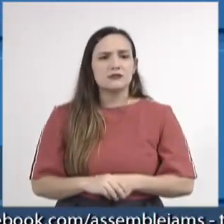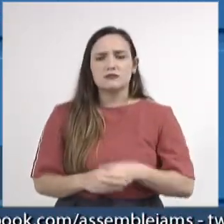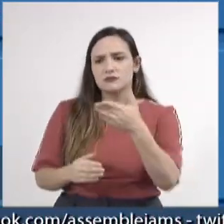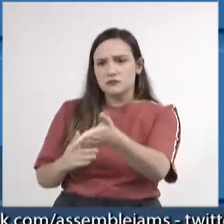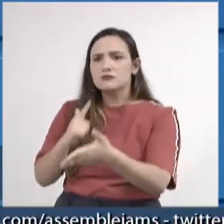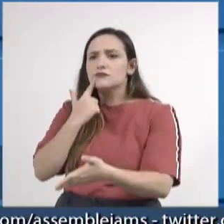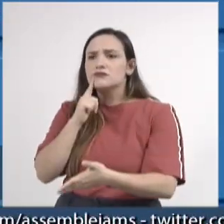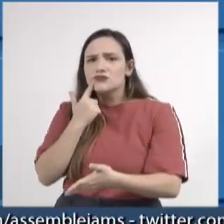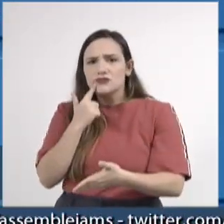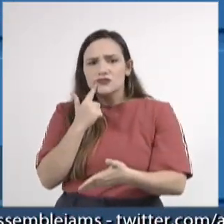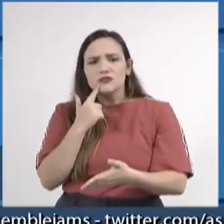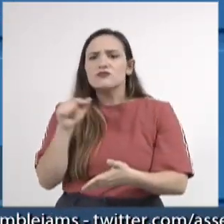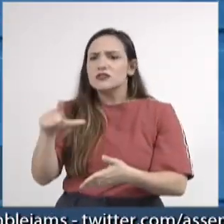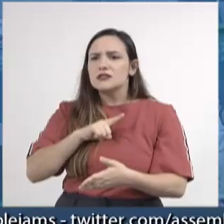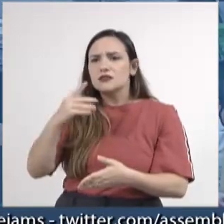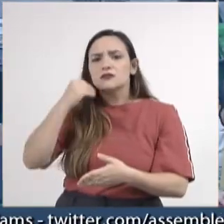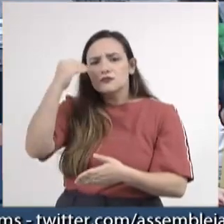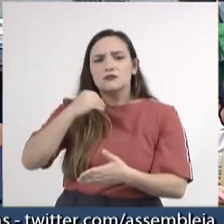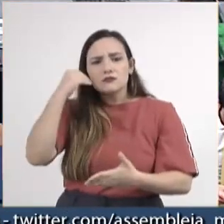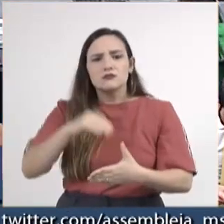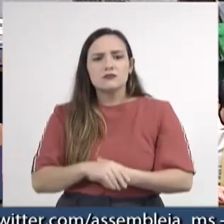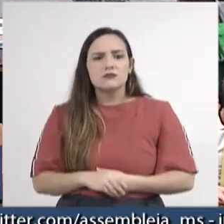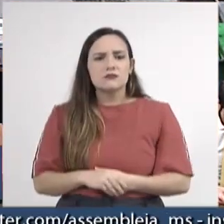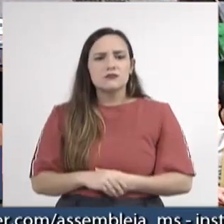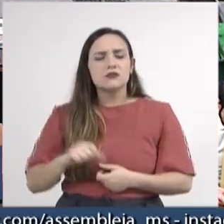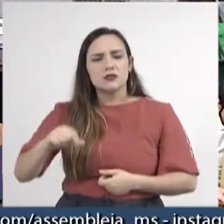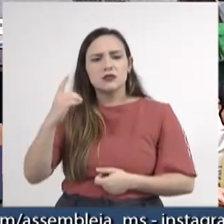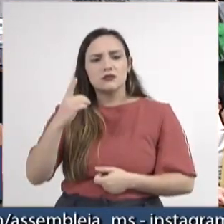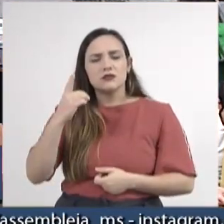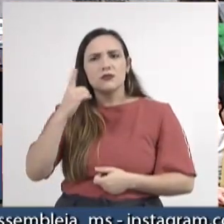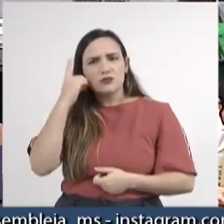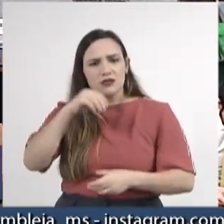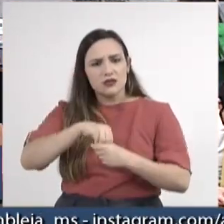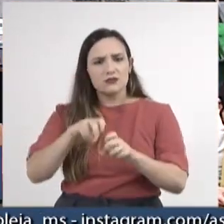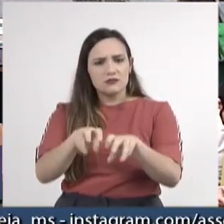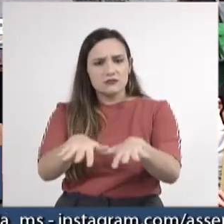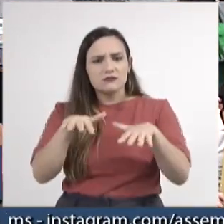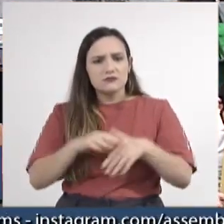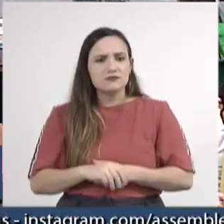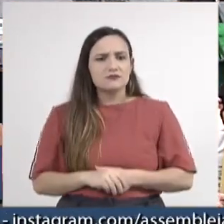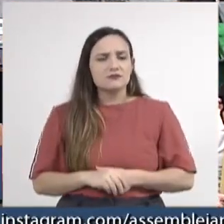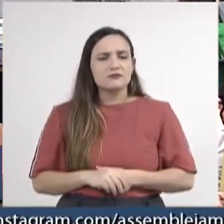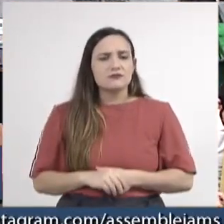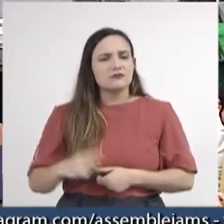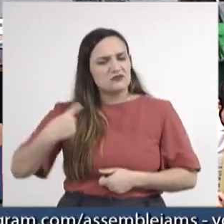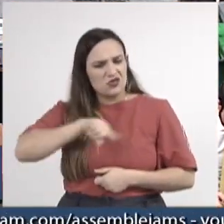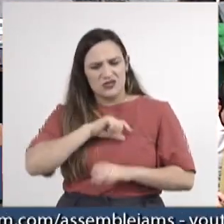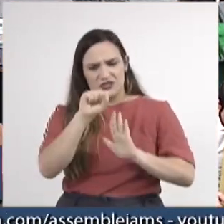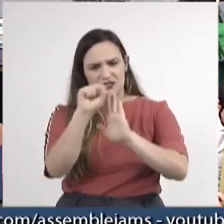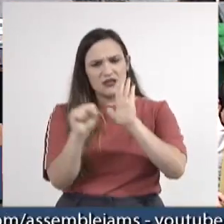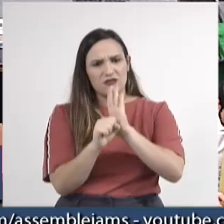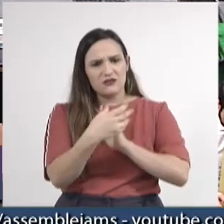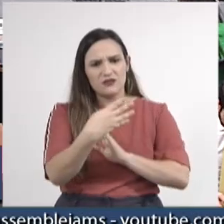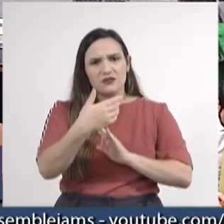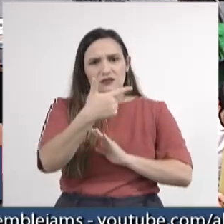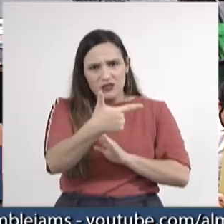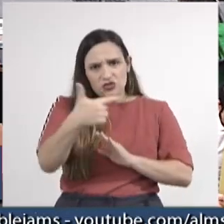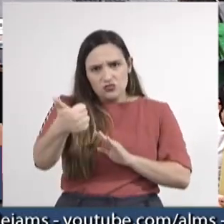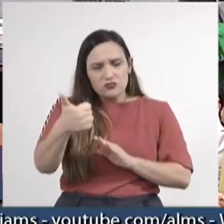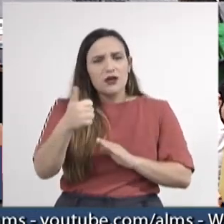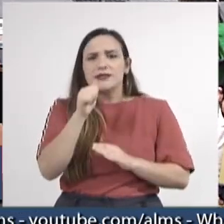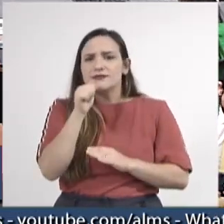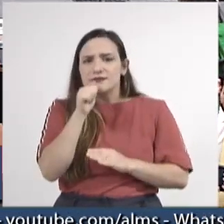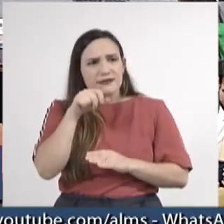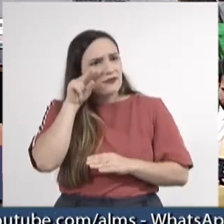Machado, com toda a experiência que o senhor tem no parlamento. Em pleno século XXI, nós vivenciarmos